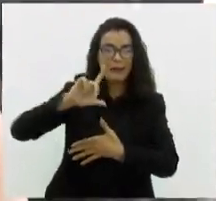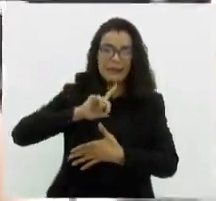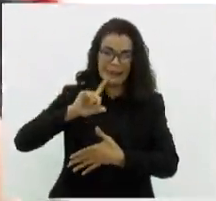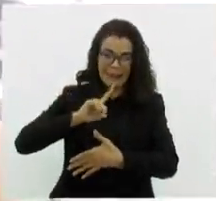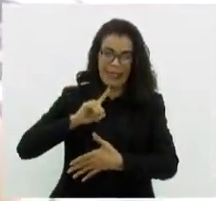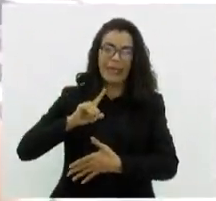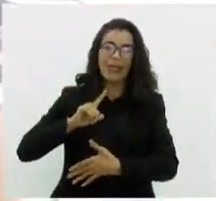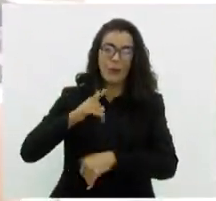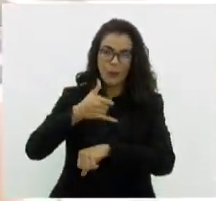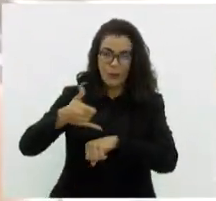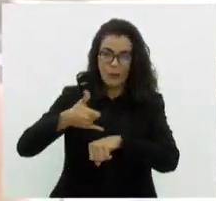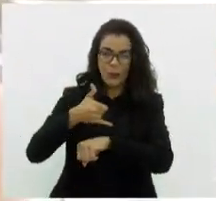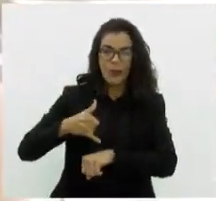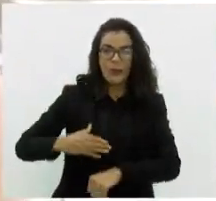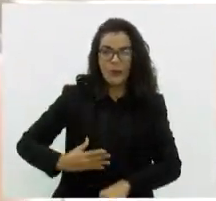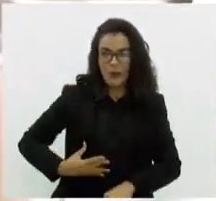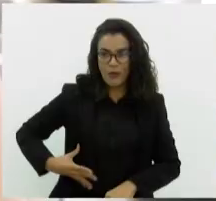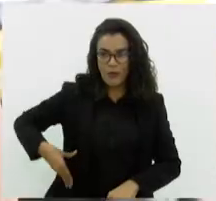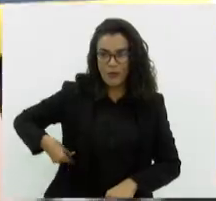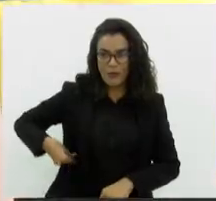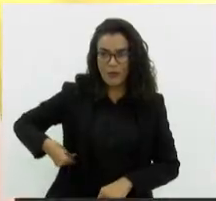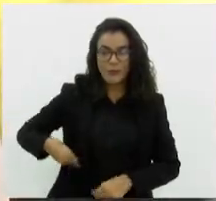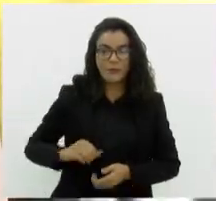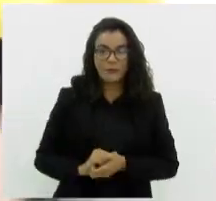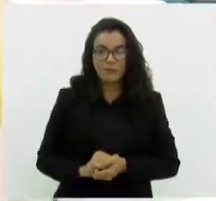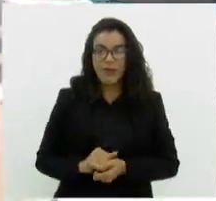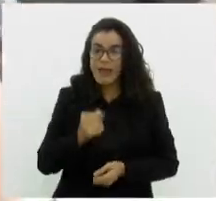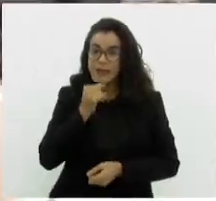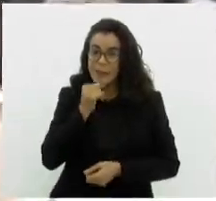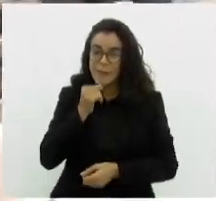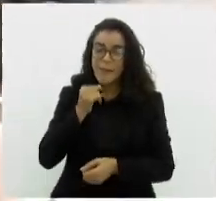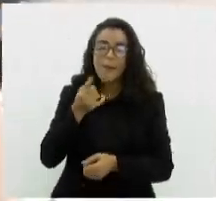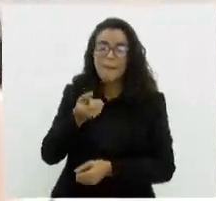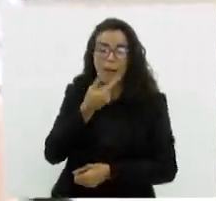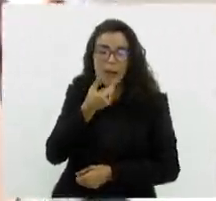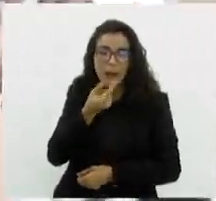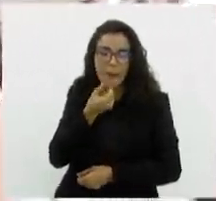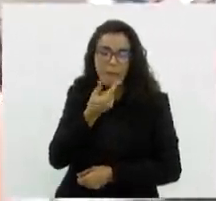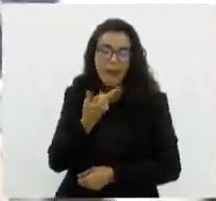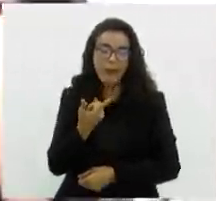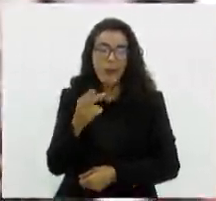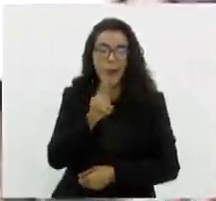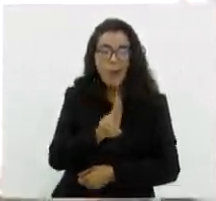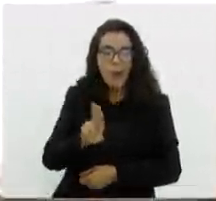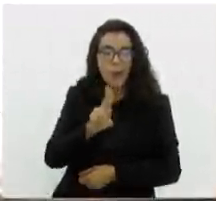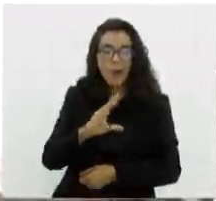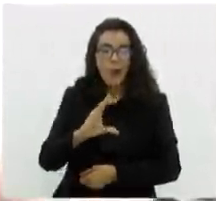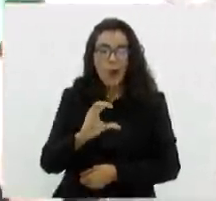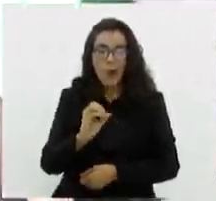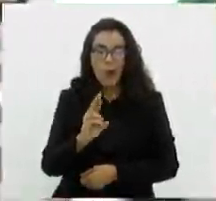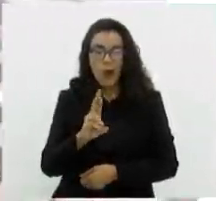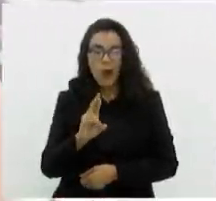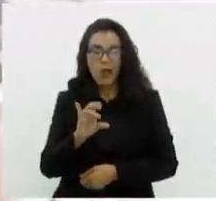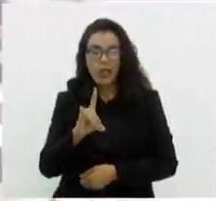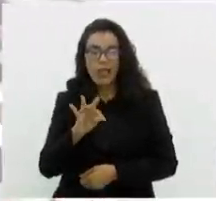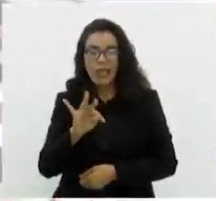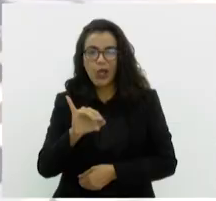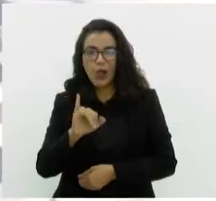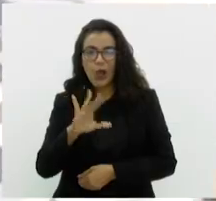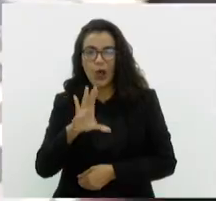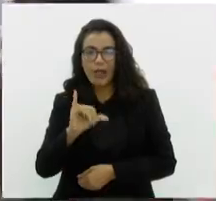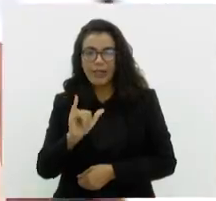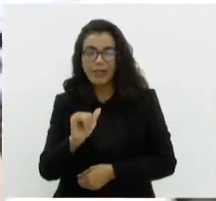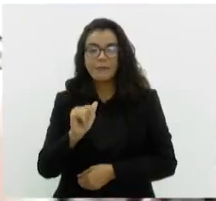hepática. Existem outras causas também, como por exemplo, alguns medicamentos, mas são muito pontuais, por exemplo, o uso de corticoides, o uso de tamoxifeno para